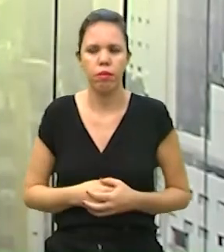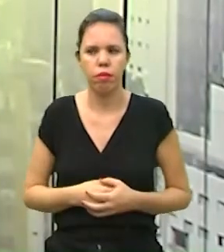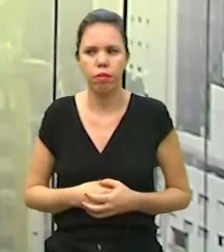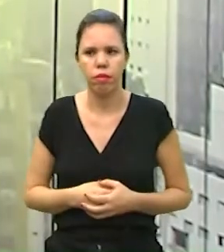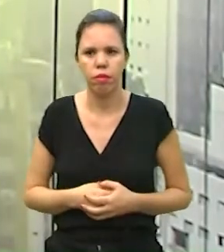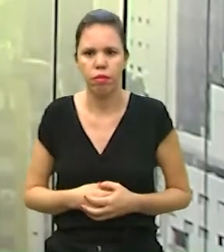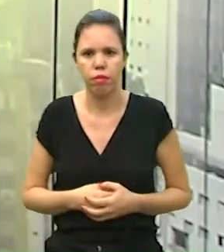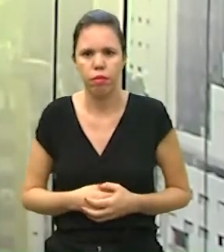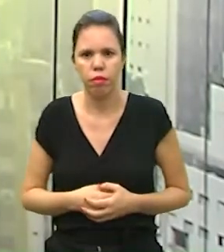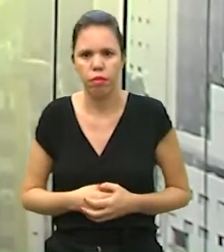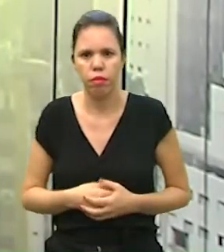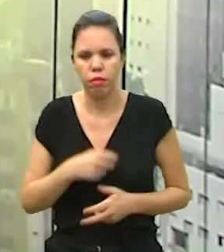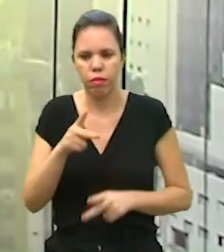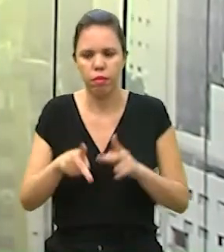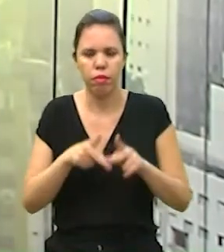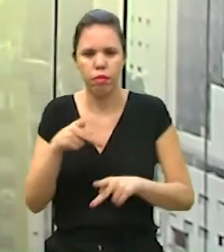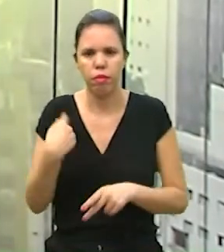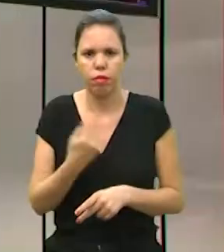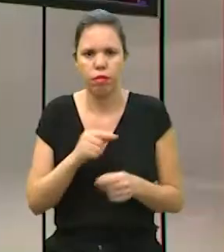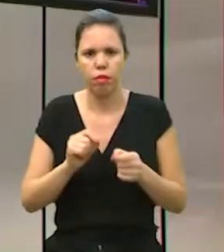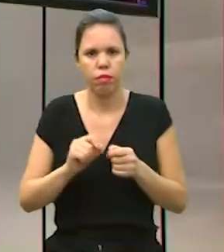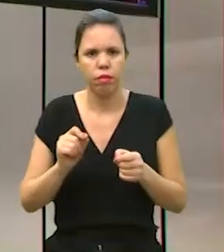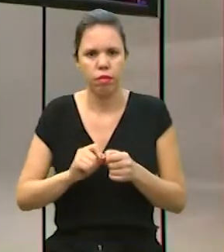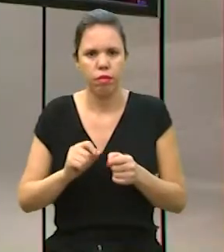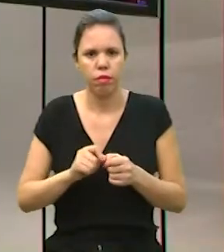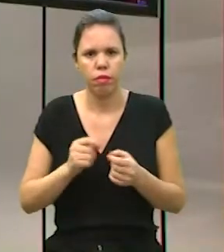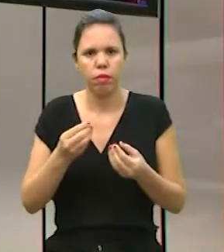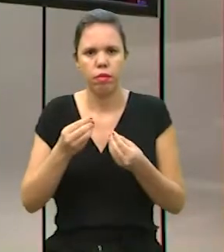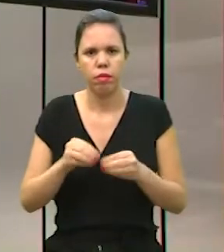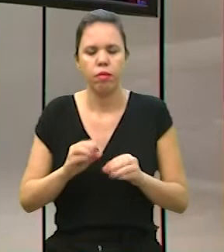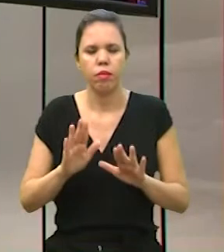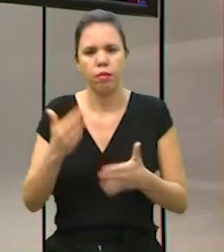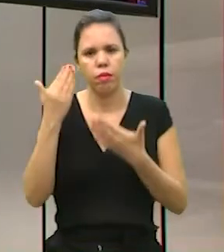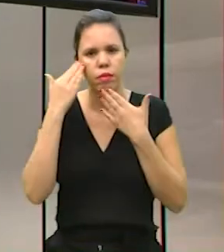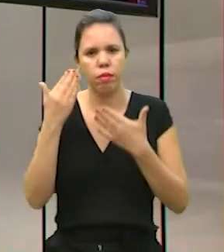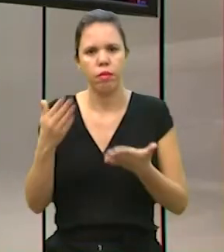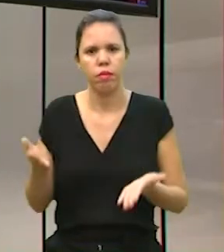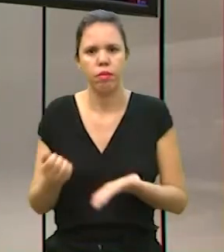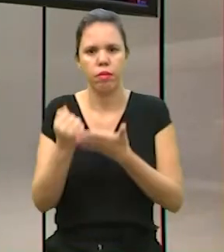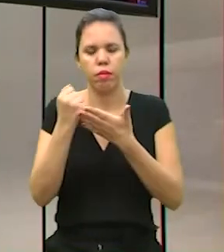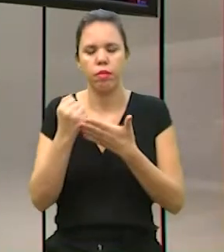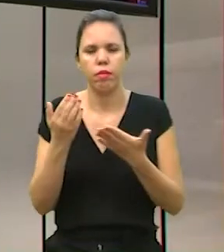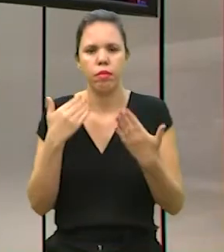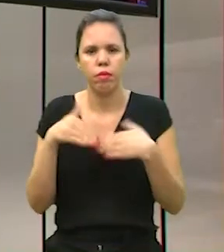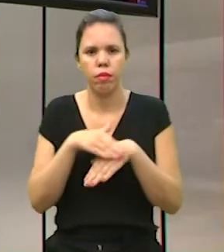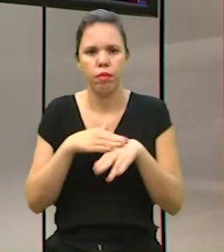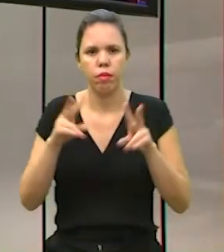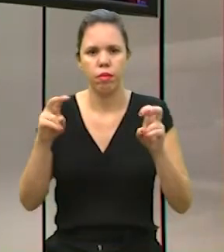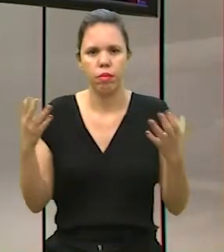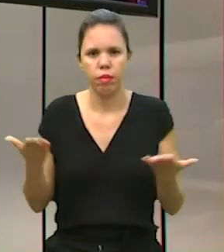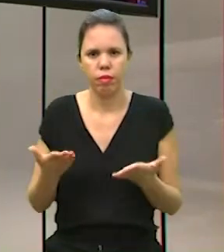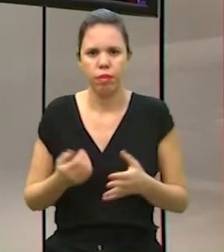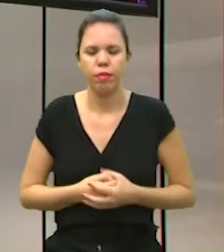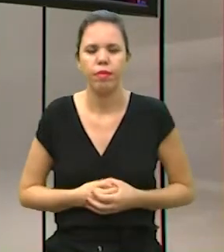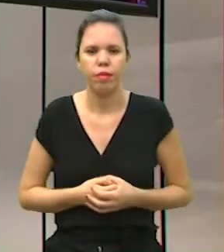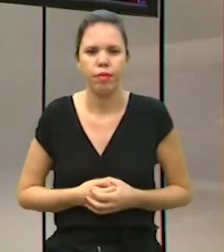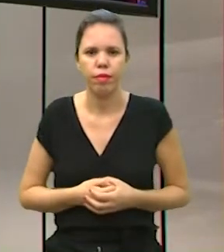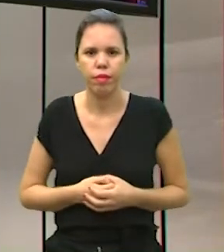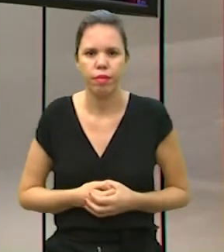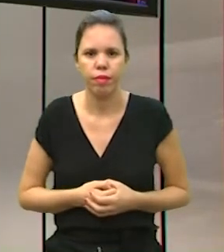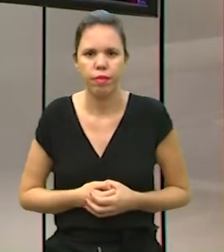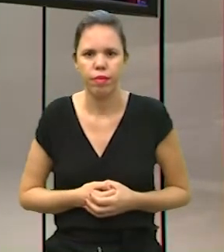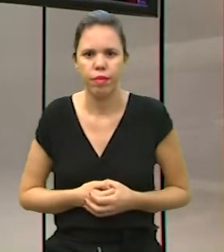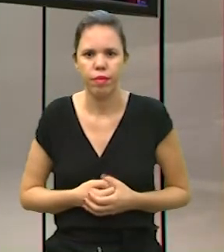reflexão para as pessoas, né, de que tudo que a gente faz tem um impacto. Muito obrigada por contribuir com esse tema com a gente, viu?